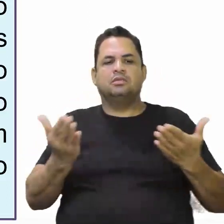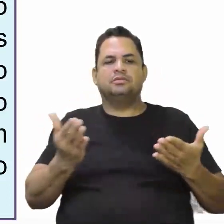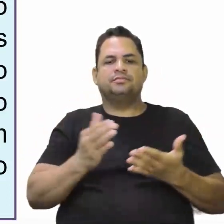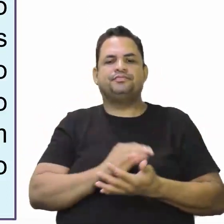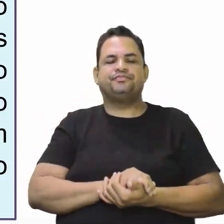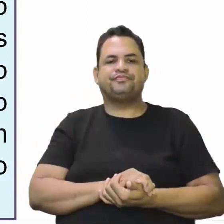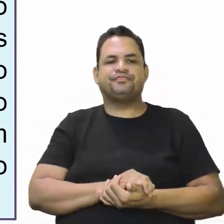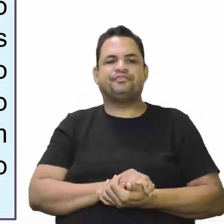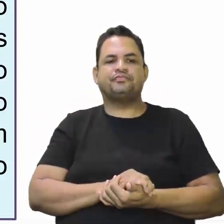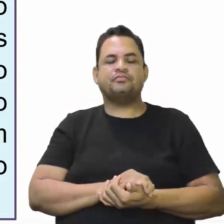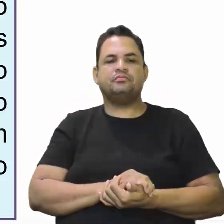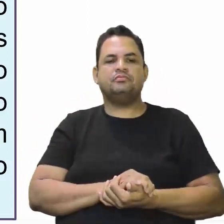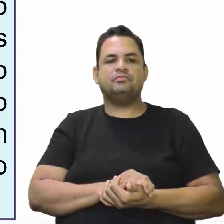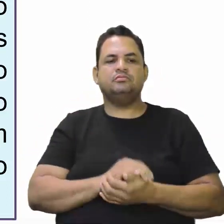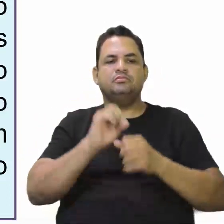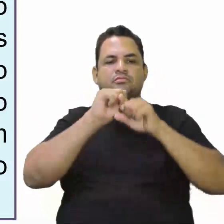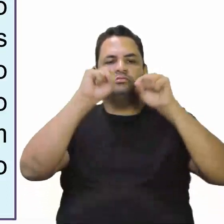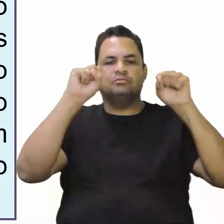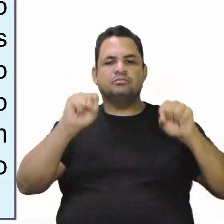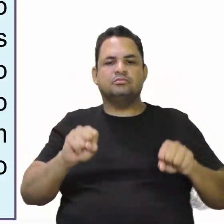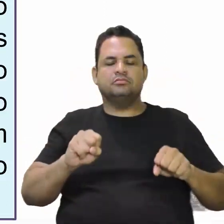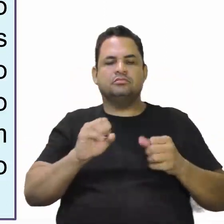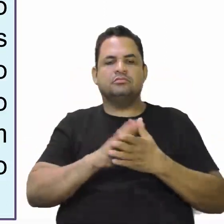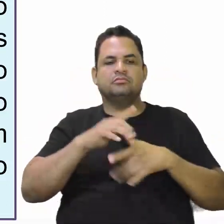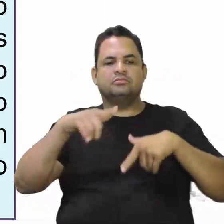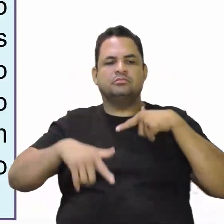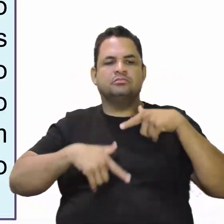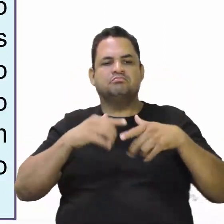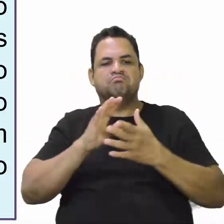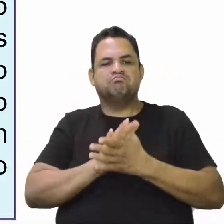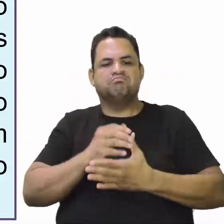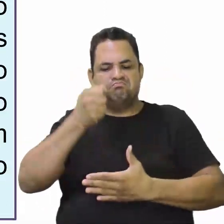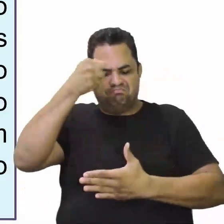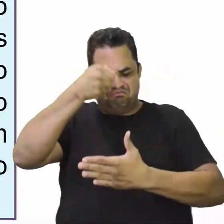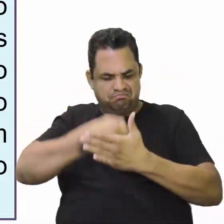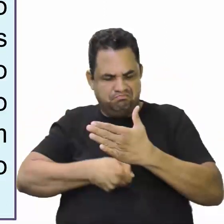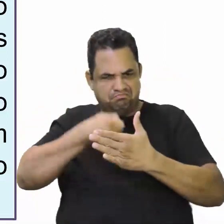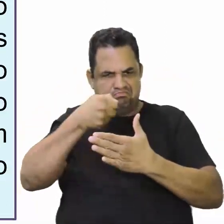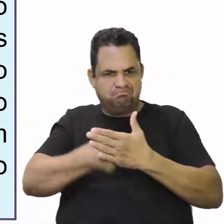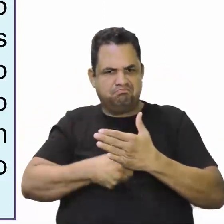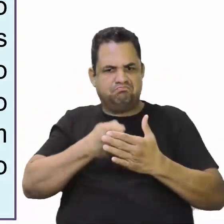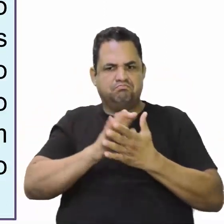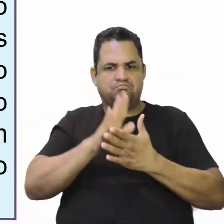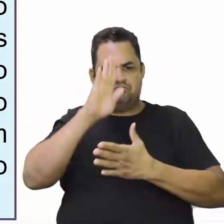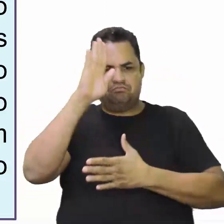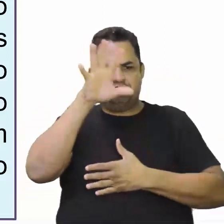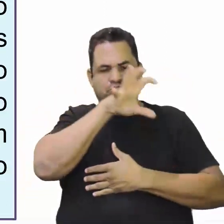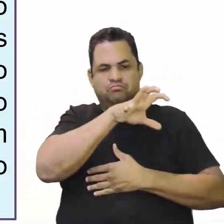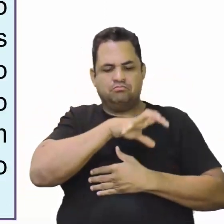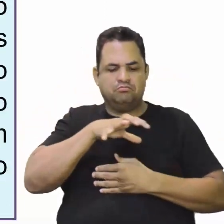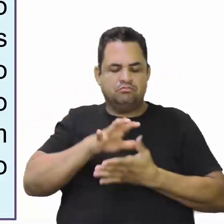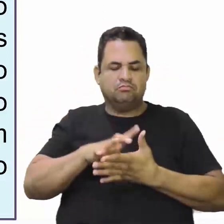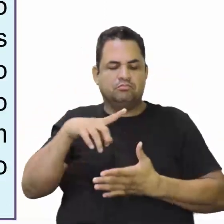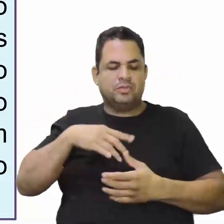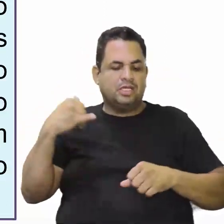Pois na mita, o sistema que impune o trabalho obrigatório, principalmente nas regiões mineradoras.